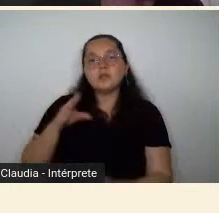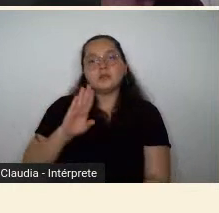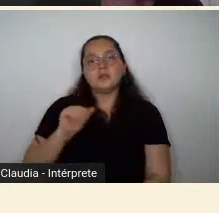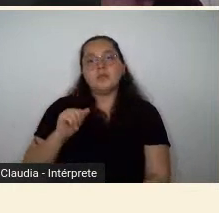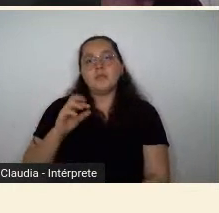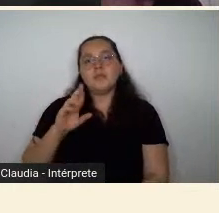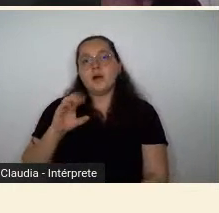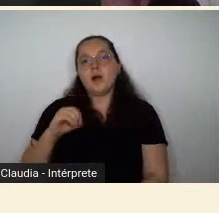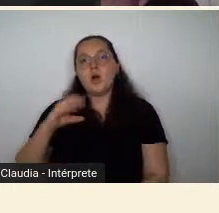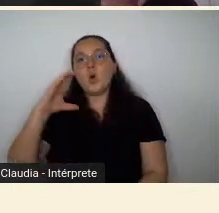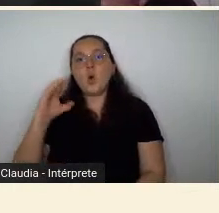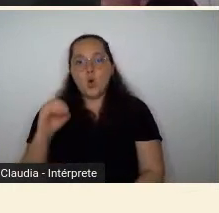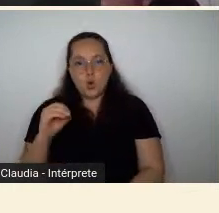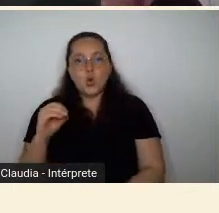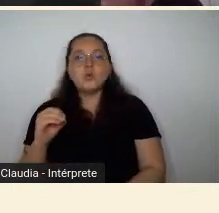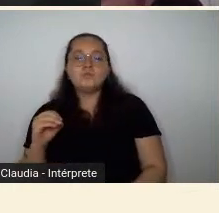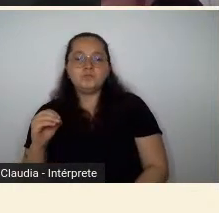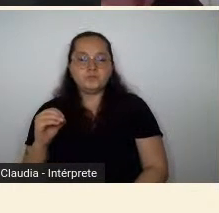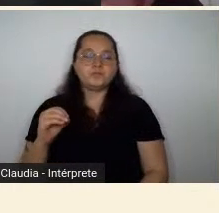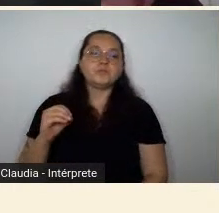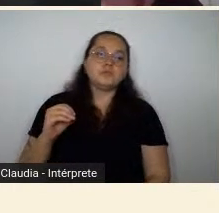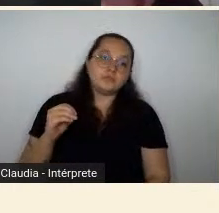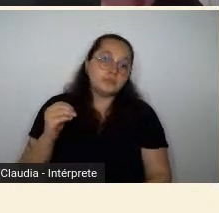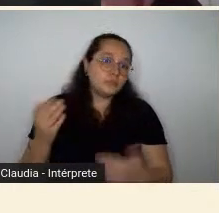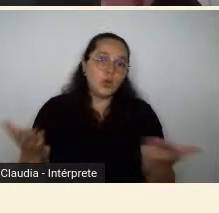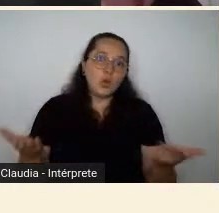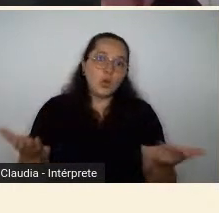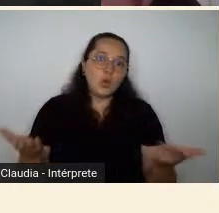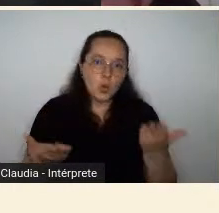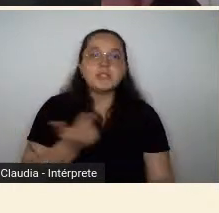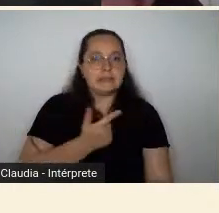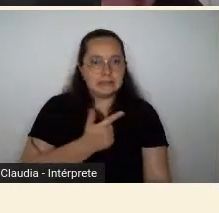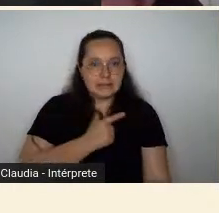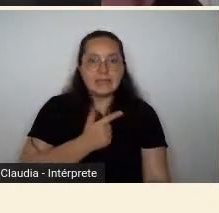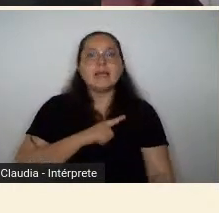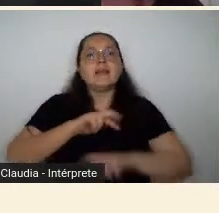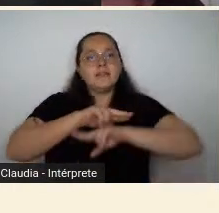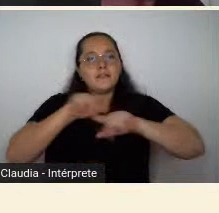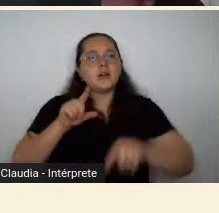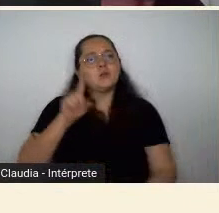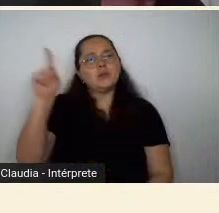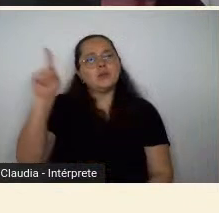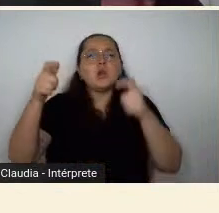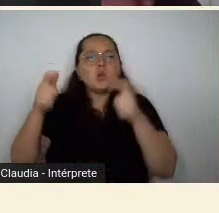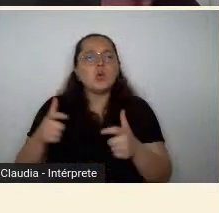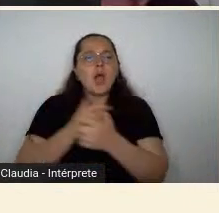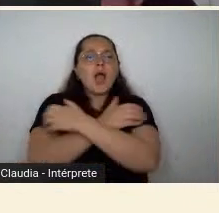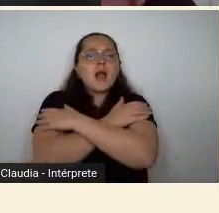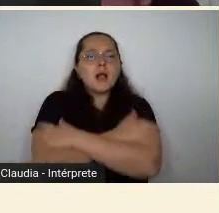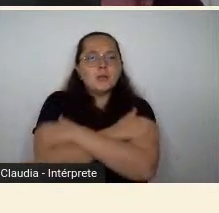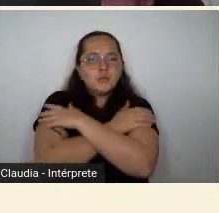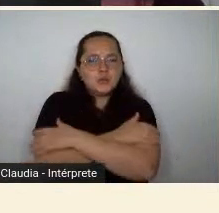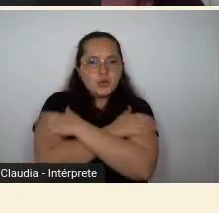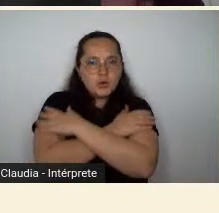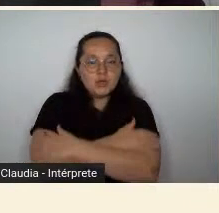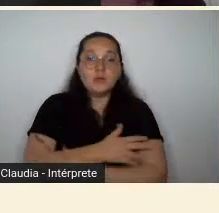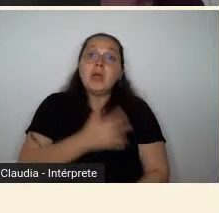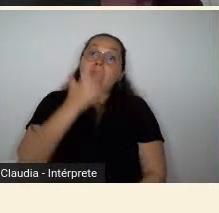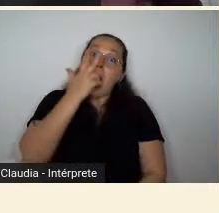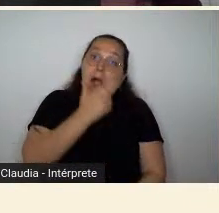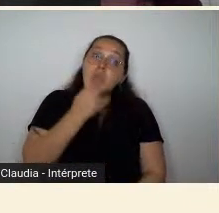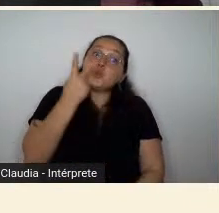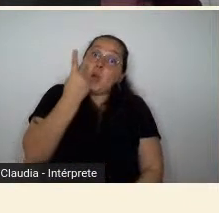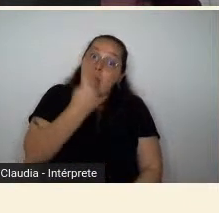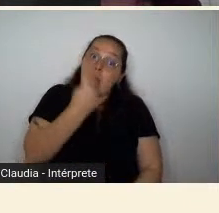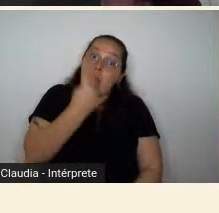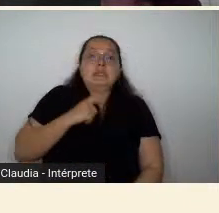barrocas. Então, e hoje é o que tem no Palácio do, no Campos do Jordão, agora acredito que isso esteja aqui no Palácio do Governo do